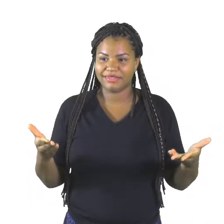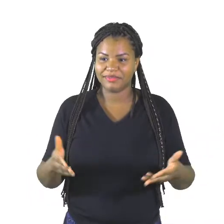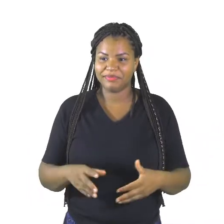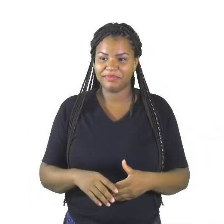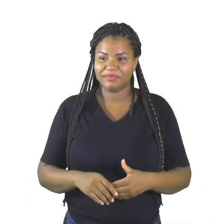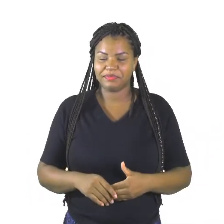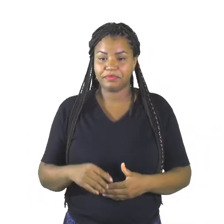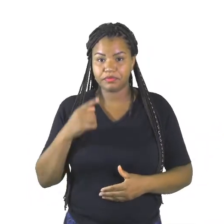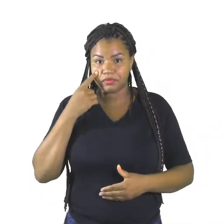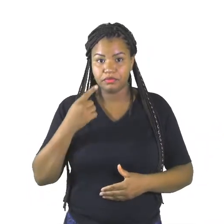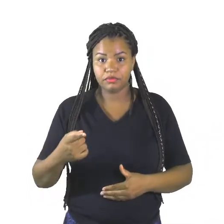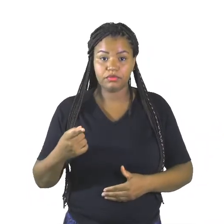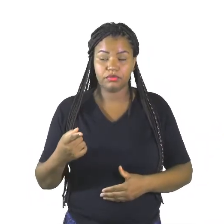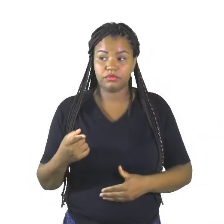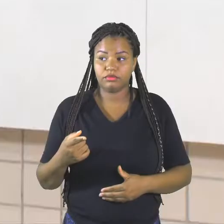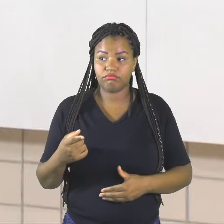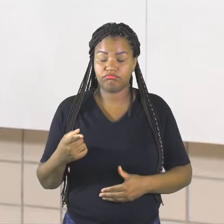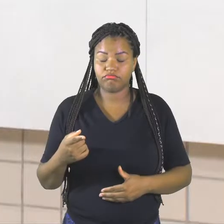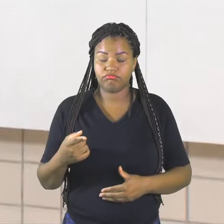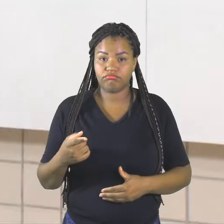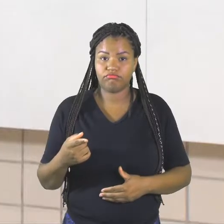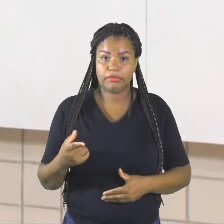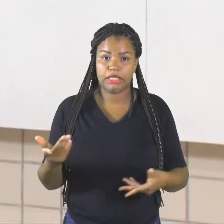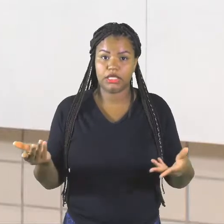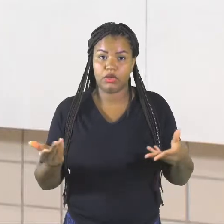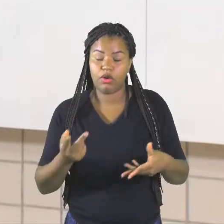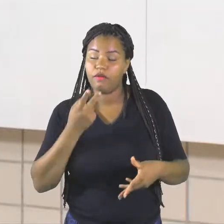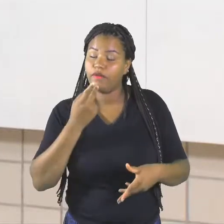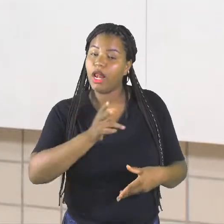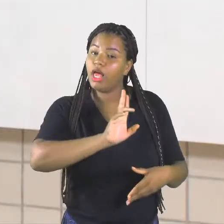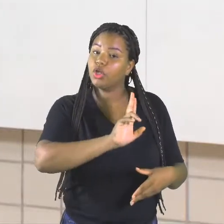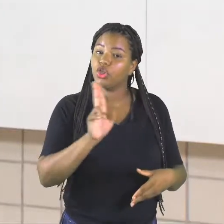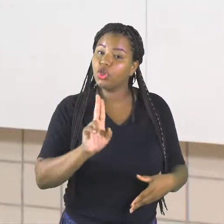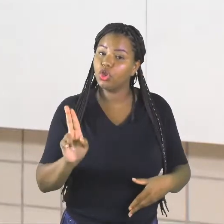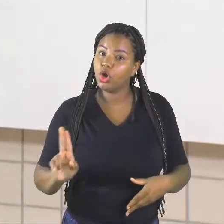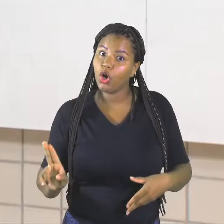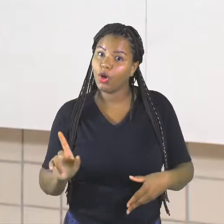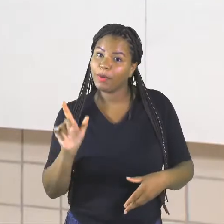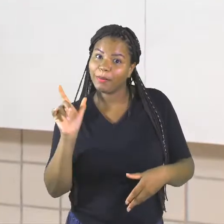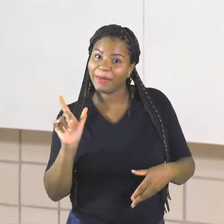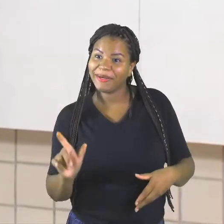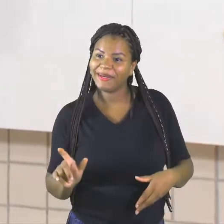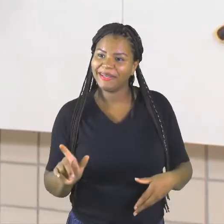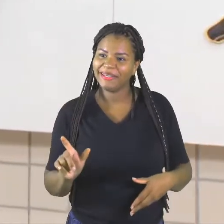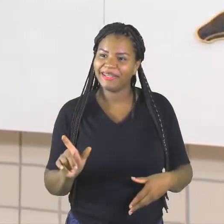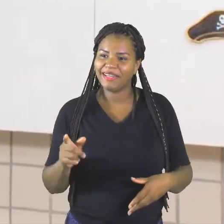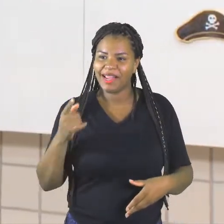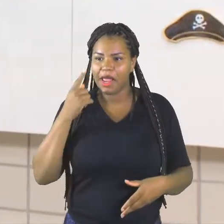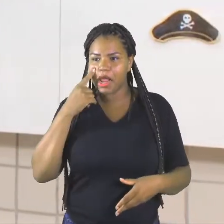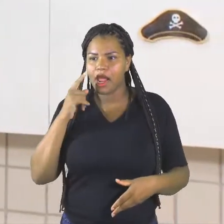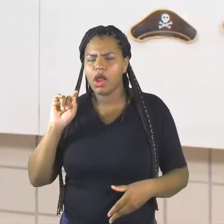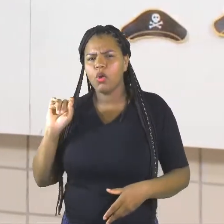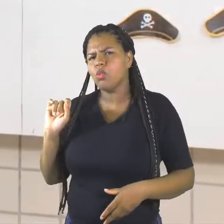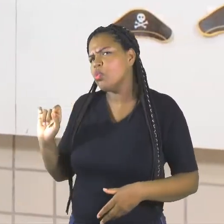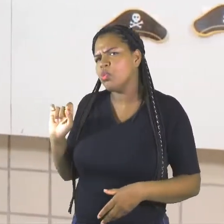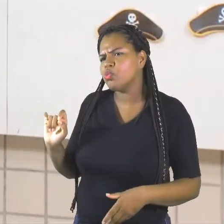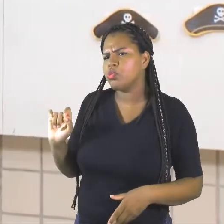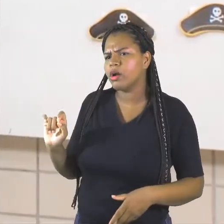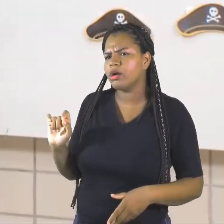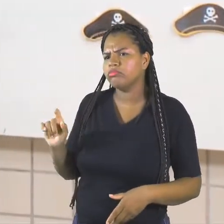Agora, gente, vamos falar o nome dessas palavras? O que é isso aqui, ó? Tem o